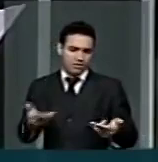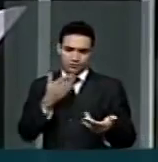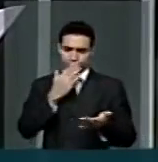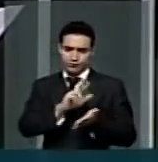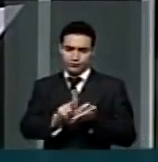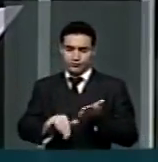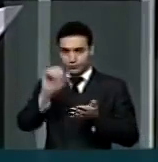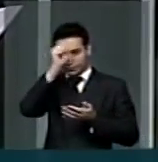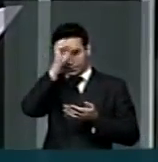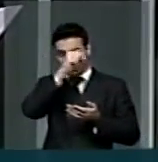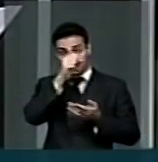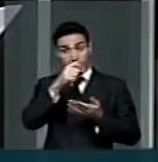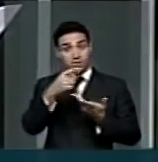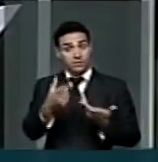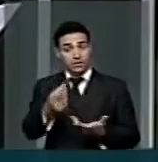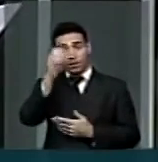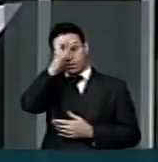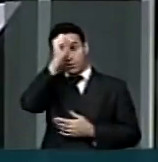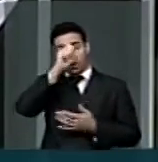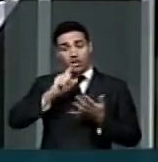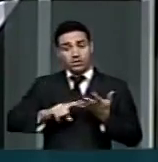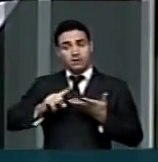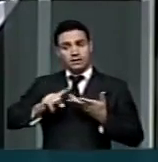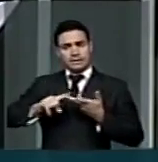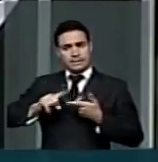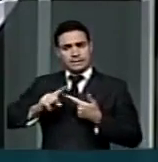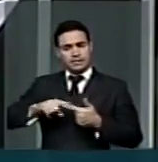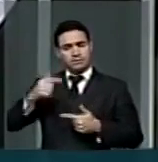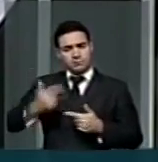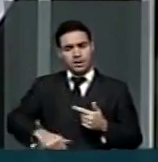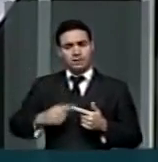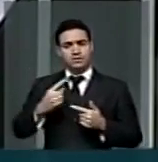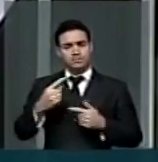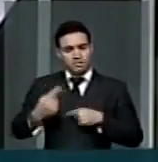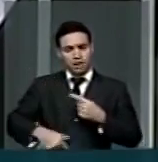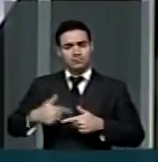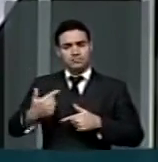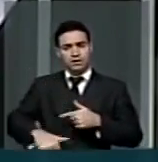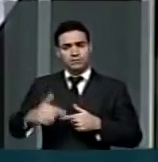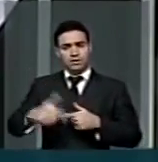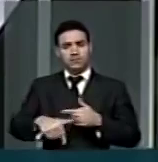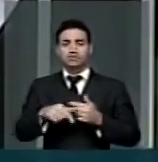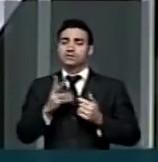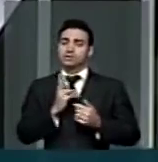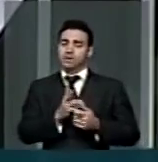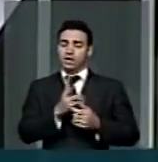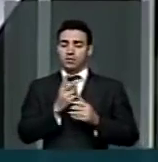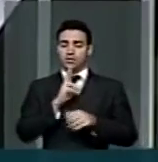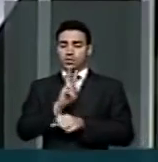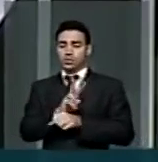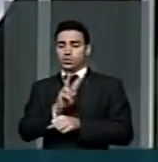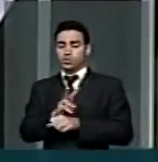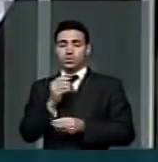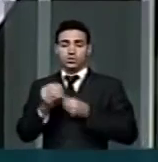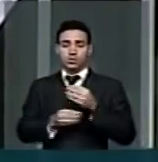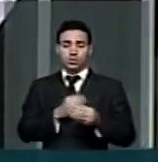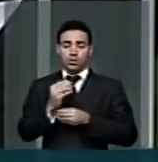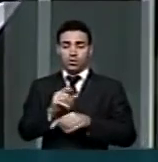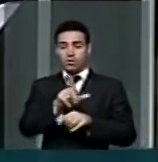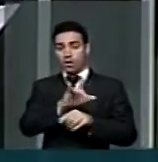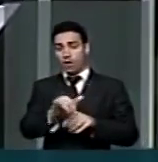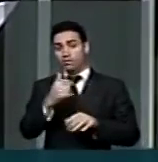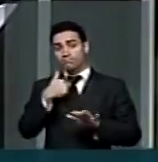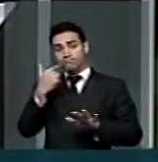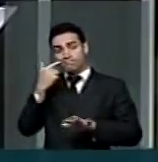Esse conjunto de saber é fortalecido minuto a minuto pelo acompanhamento do processo legislativo in loco